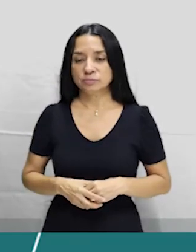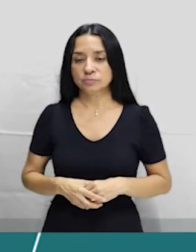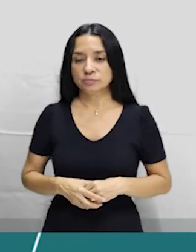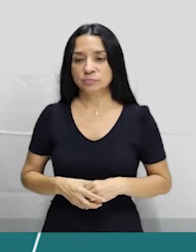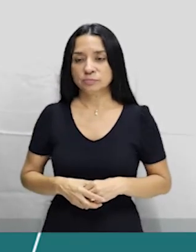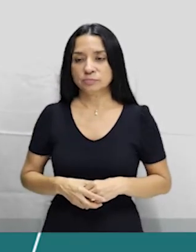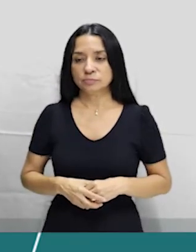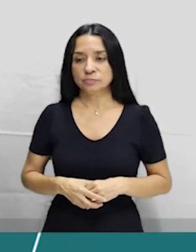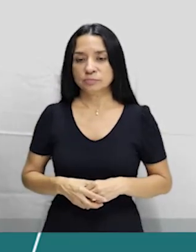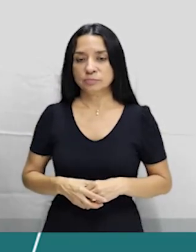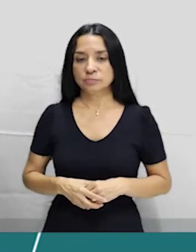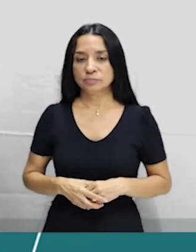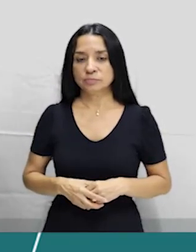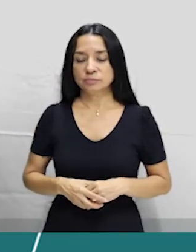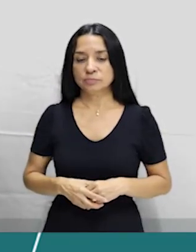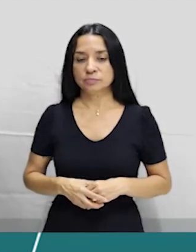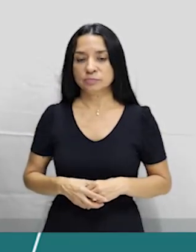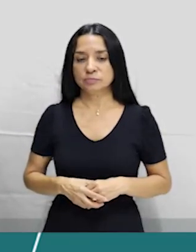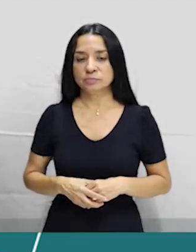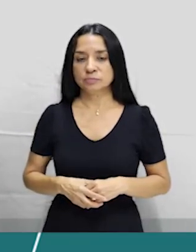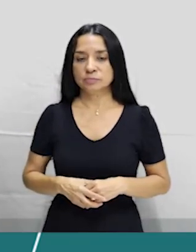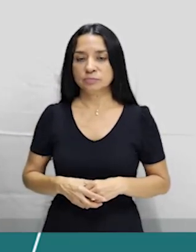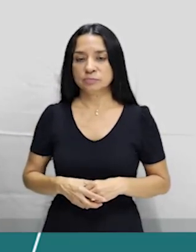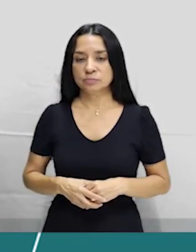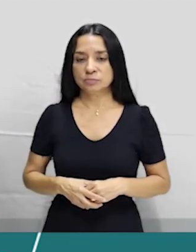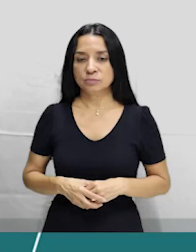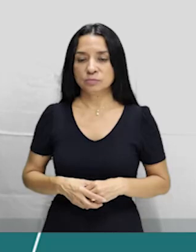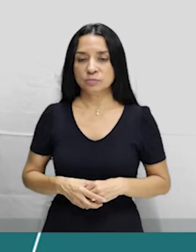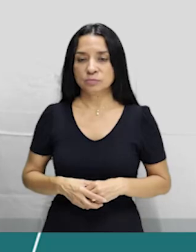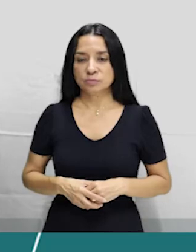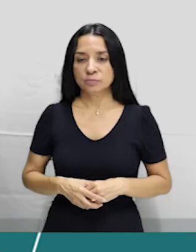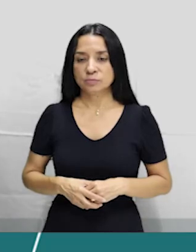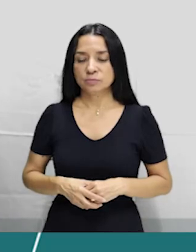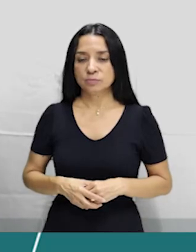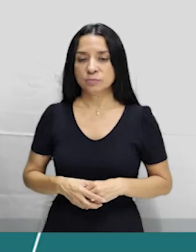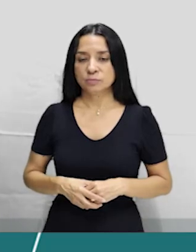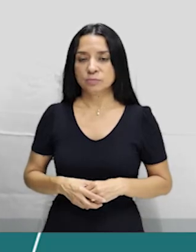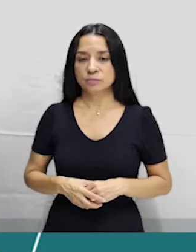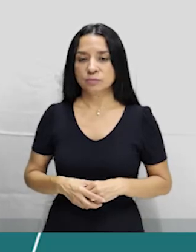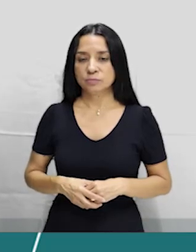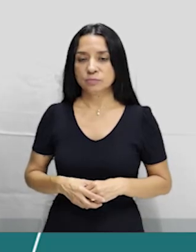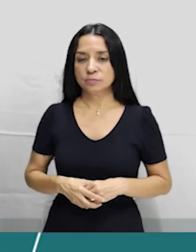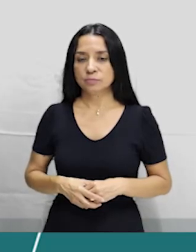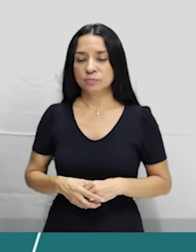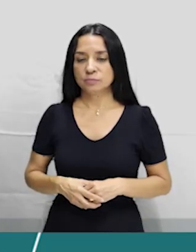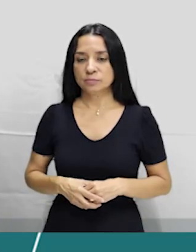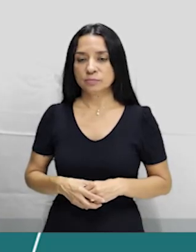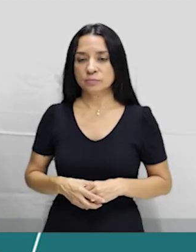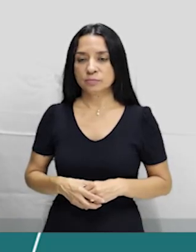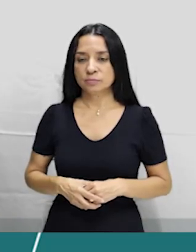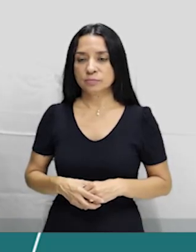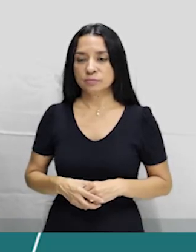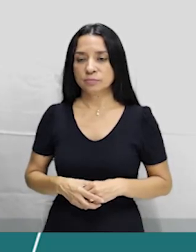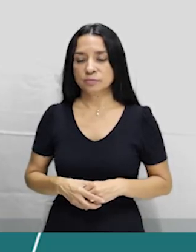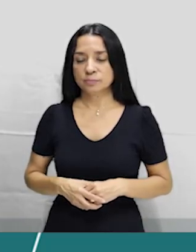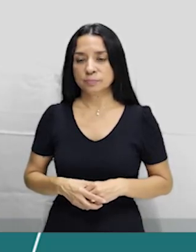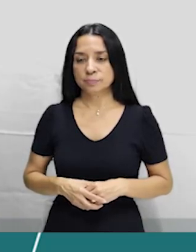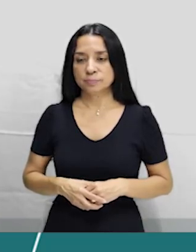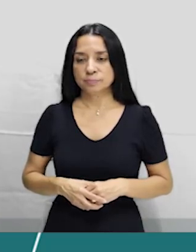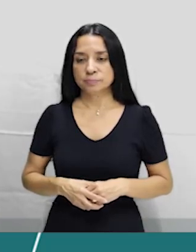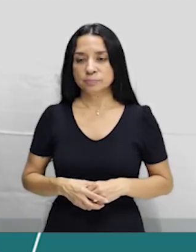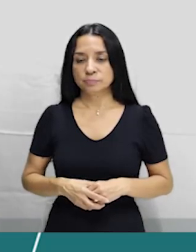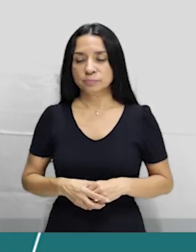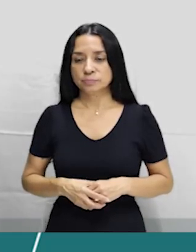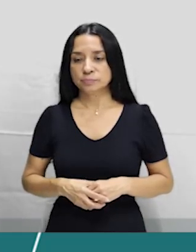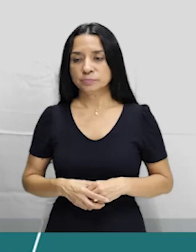ao 25 de outubro, se substituíram a expressão